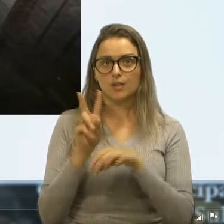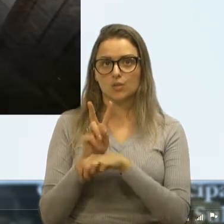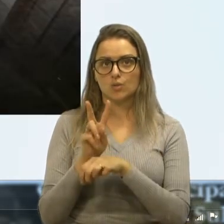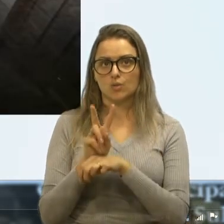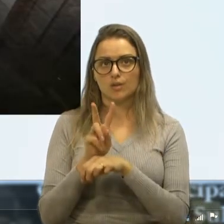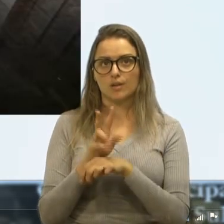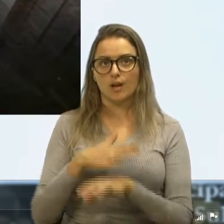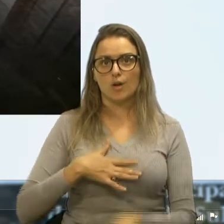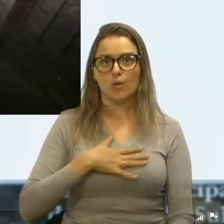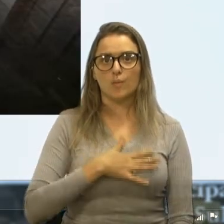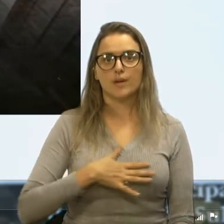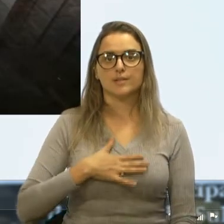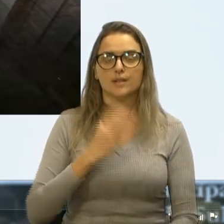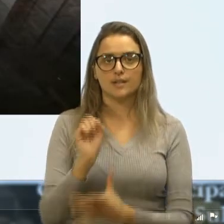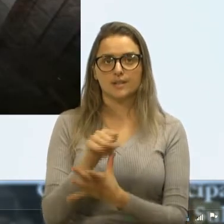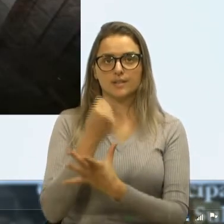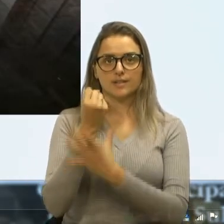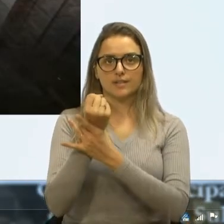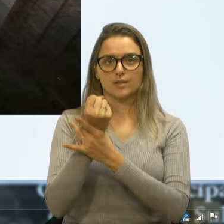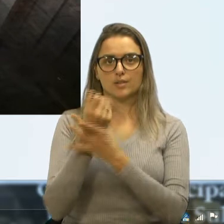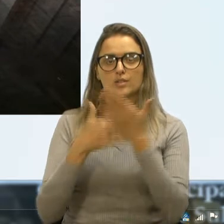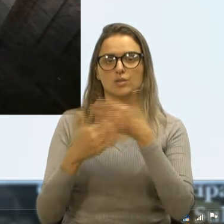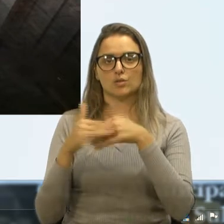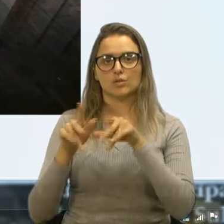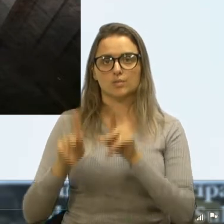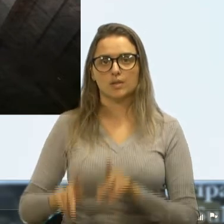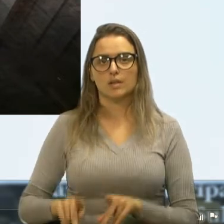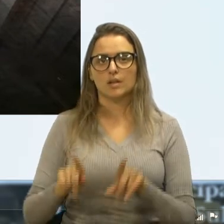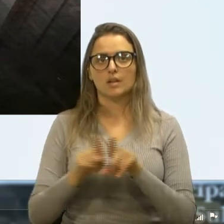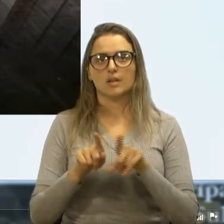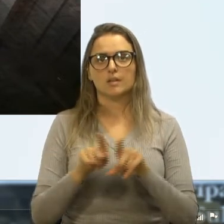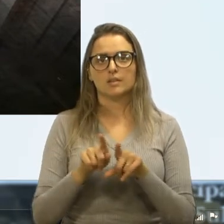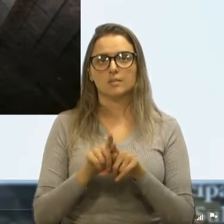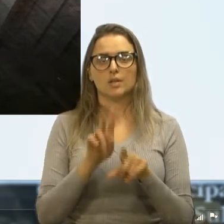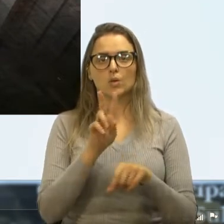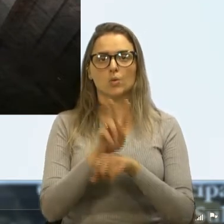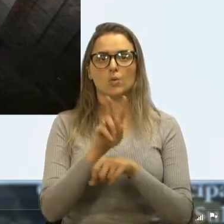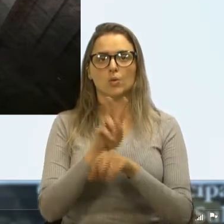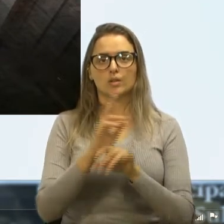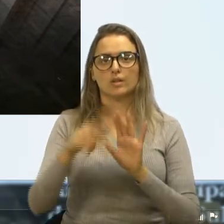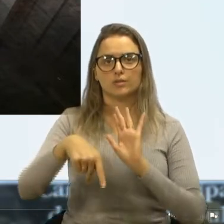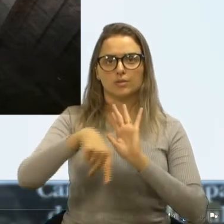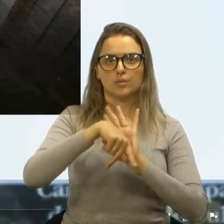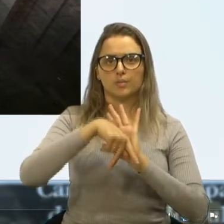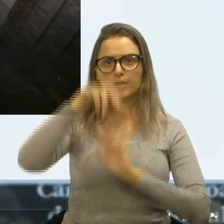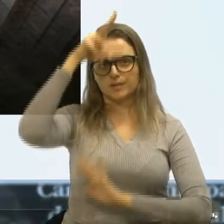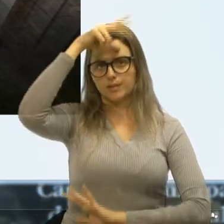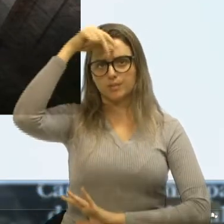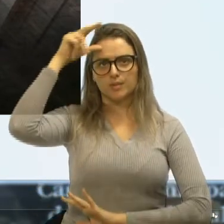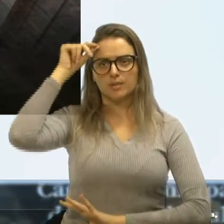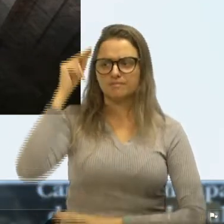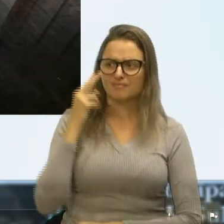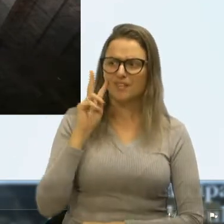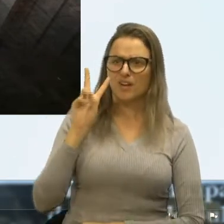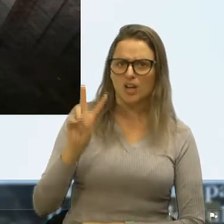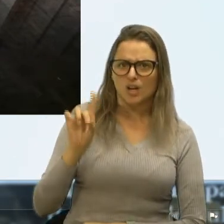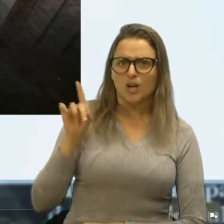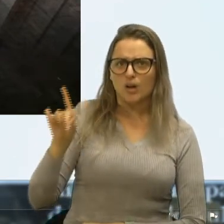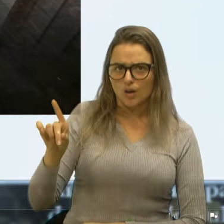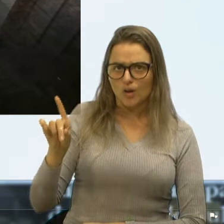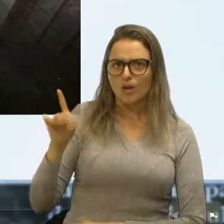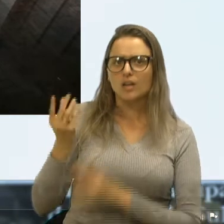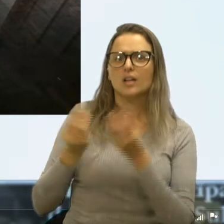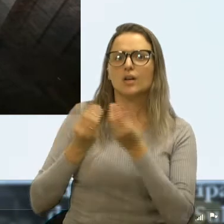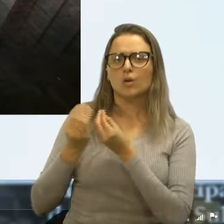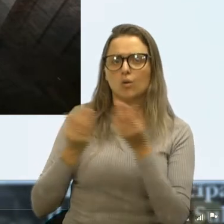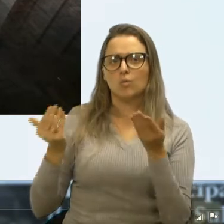-estar e segurança das pessoas, bem como o zelo do patrimônio público. Vejam o que é o zelo do patrimônio